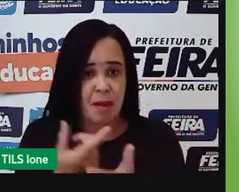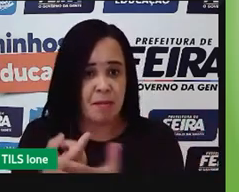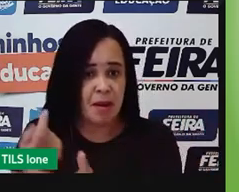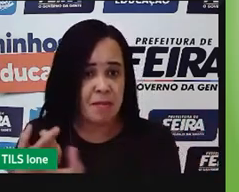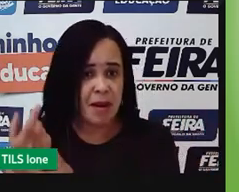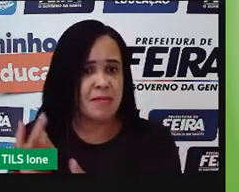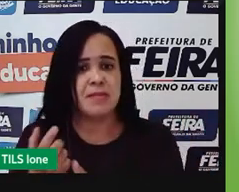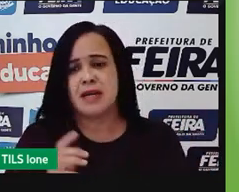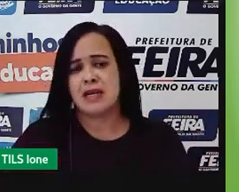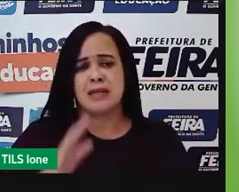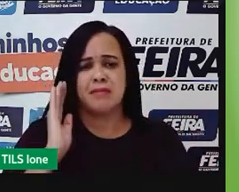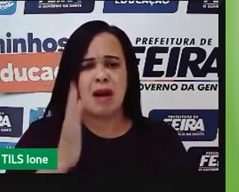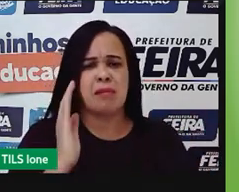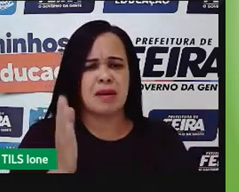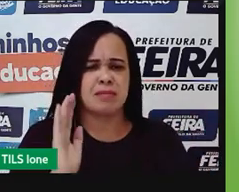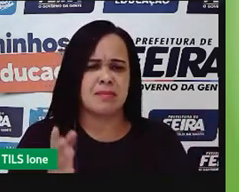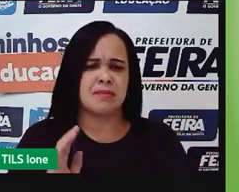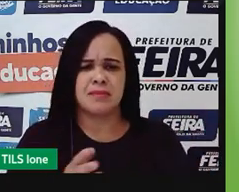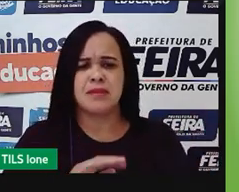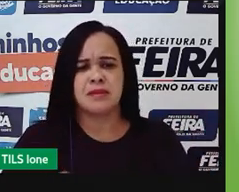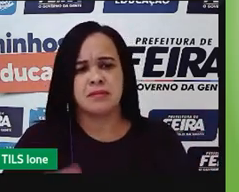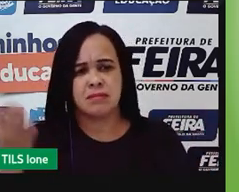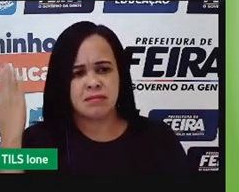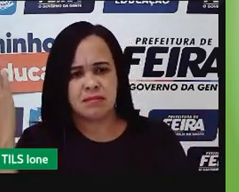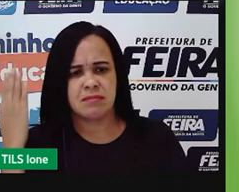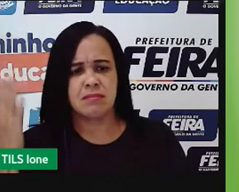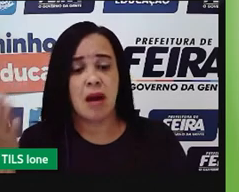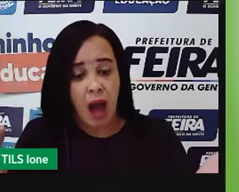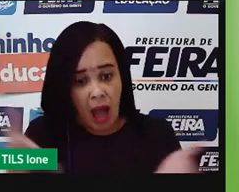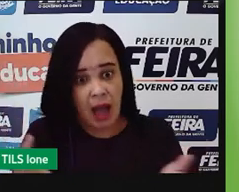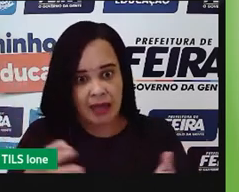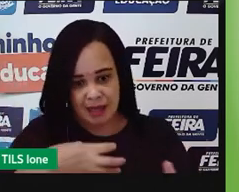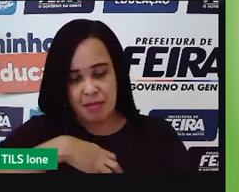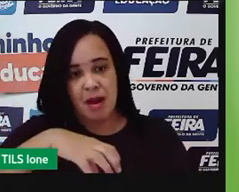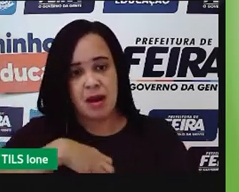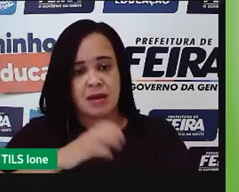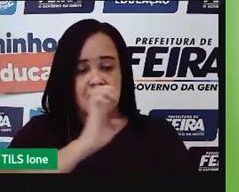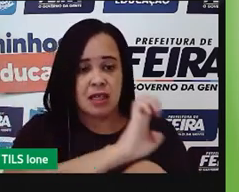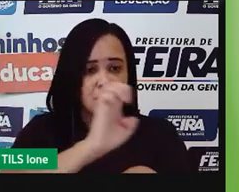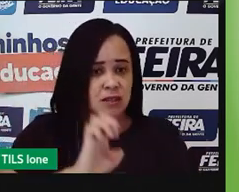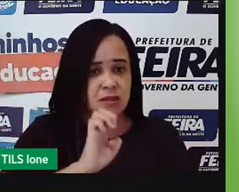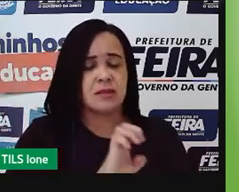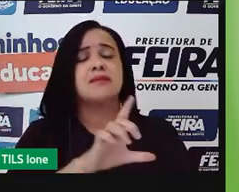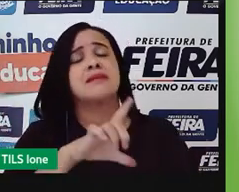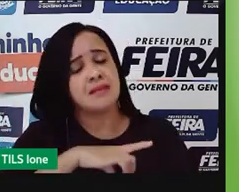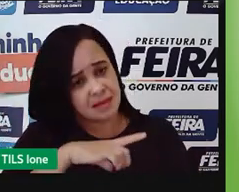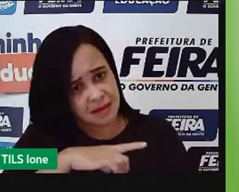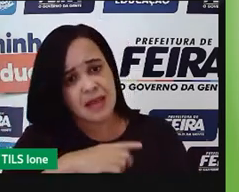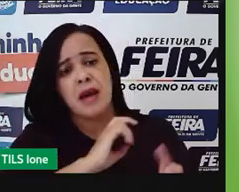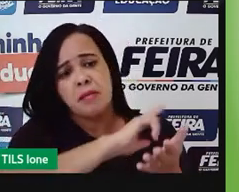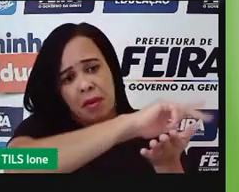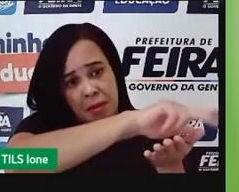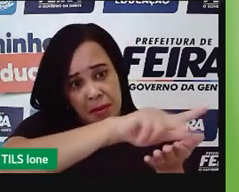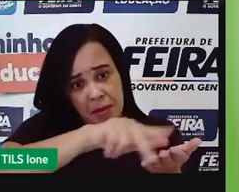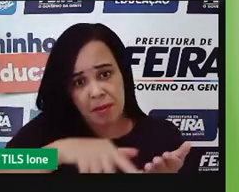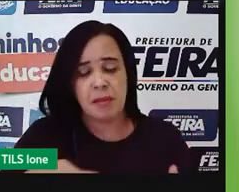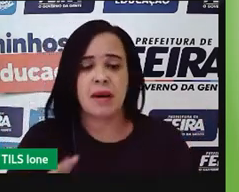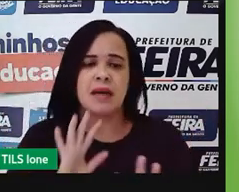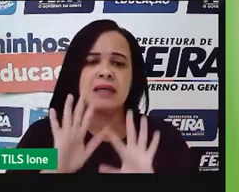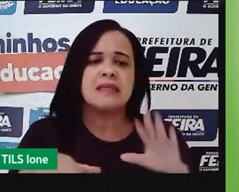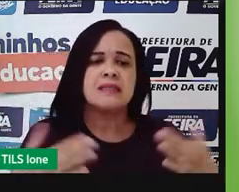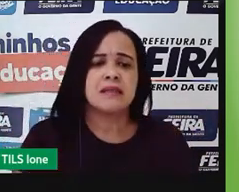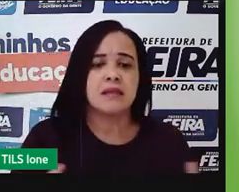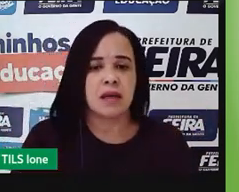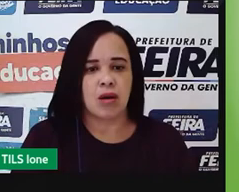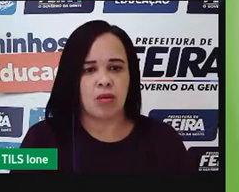campos do estado da Bahia, até fora do estado da Bahia, comercializar aqui essas cabeças de gado. Então, quando a gente fala da criação de gado,